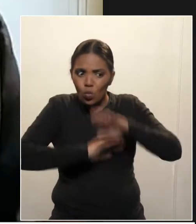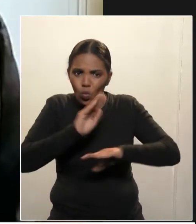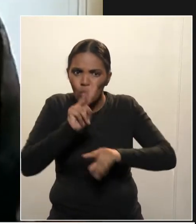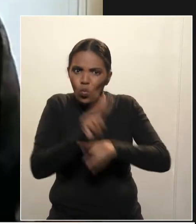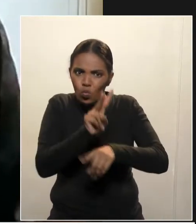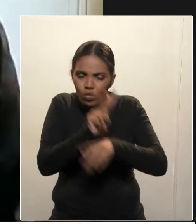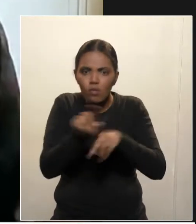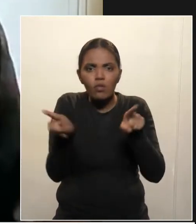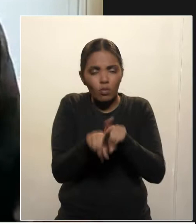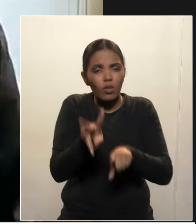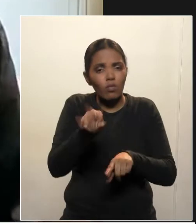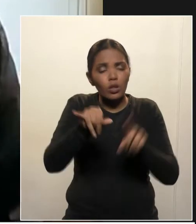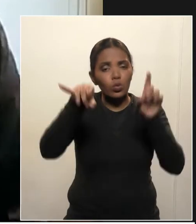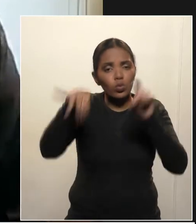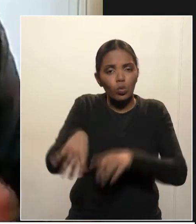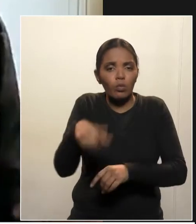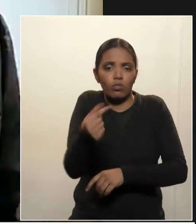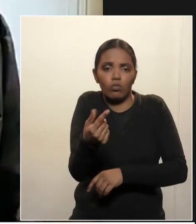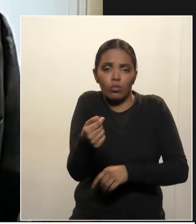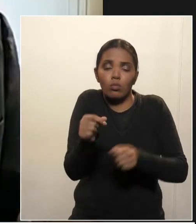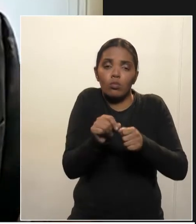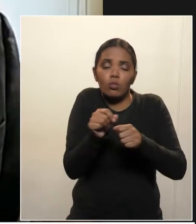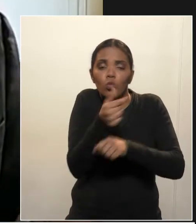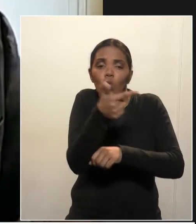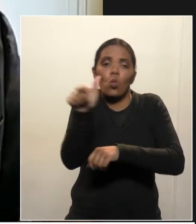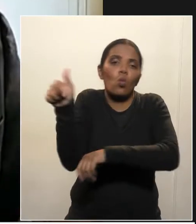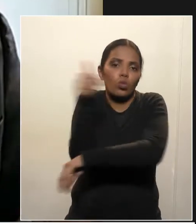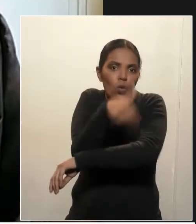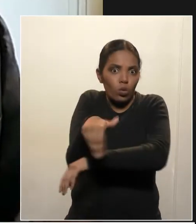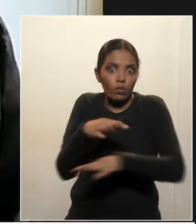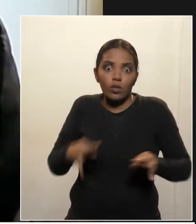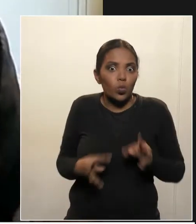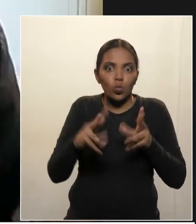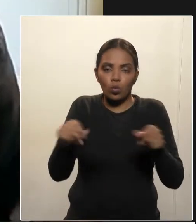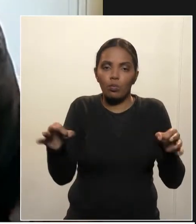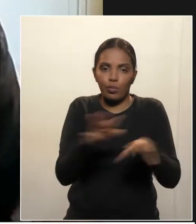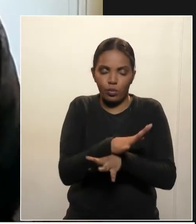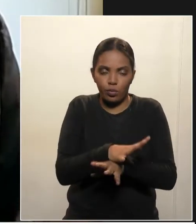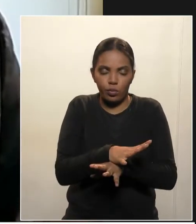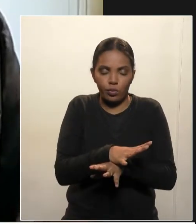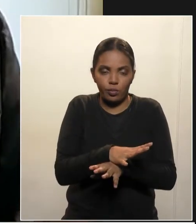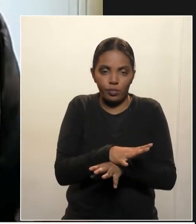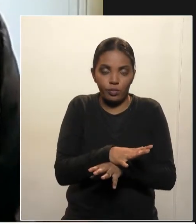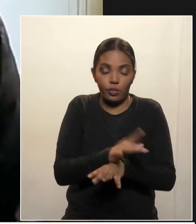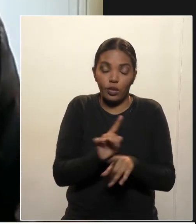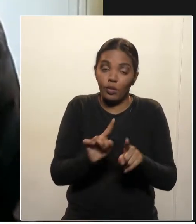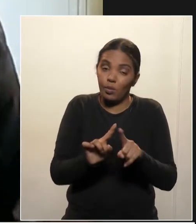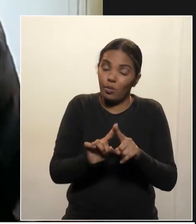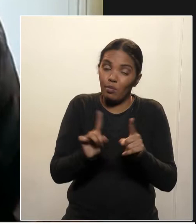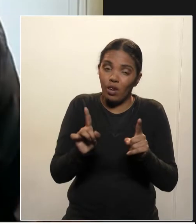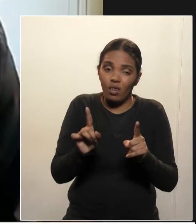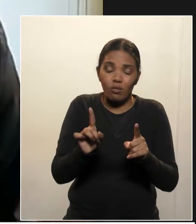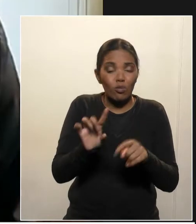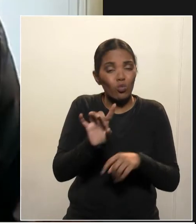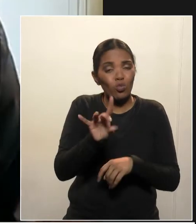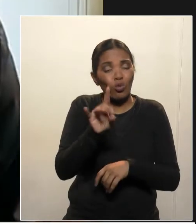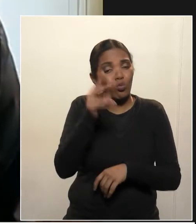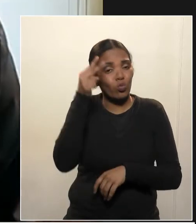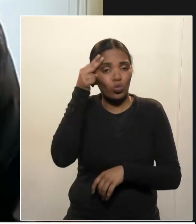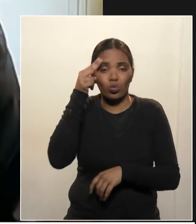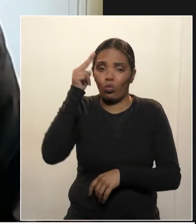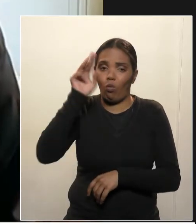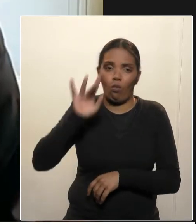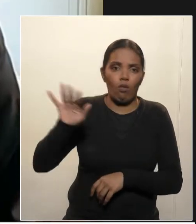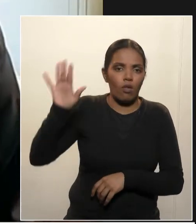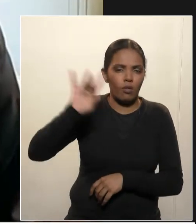no estado para recuperar todas as outras rodovias. Mas esse sonho vendido pelo